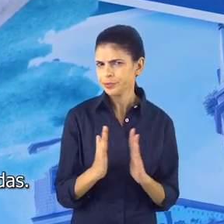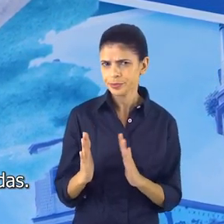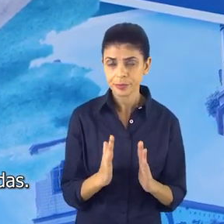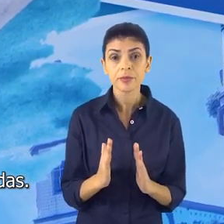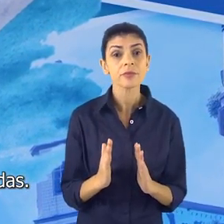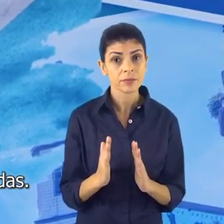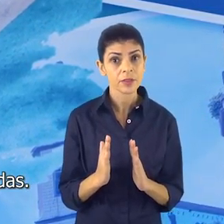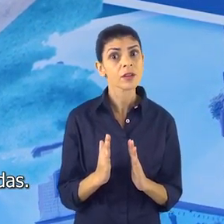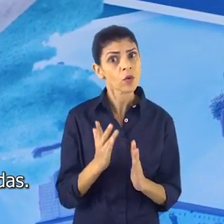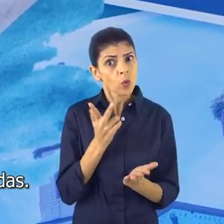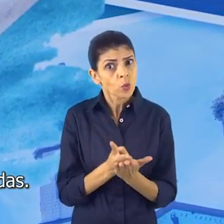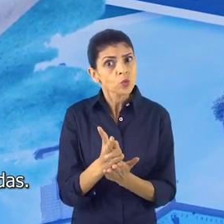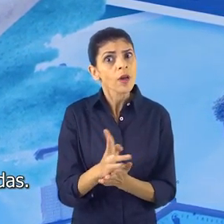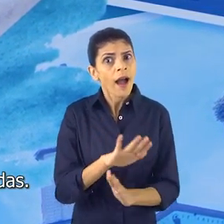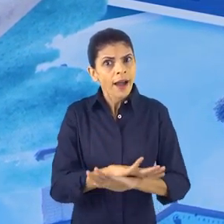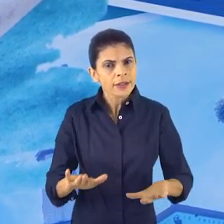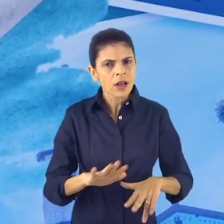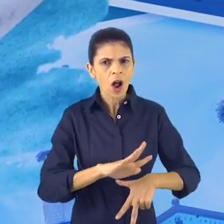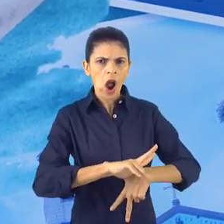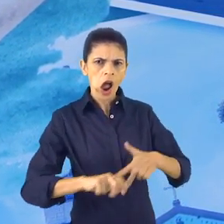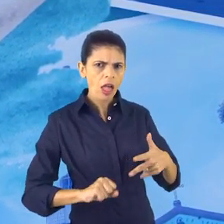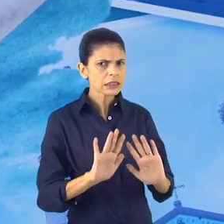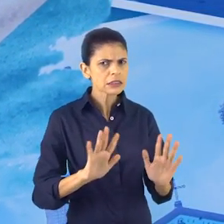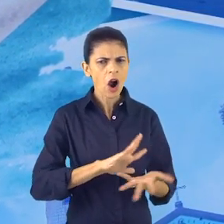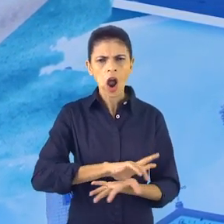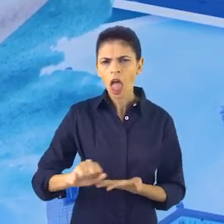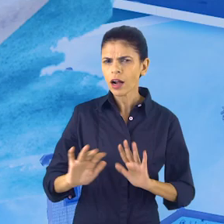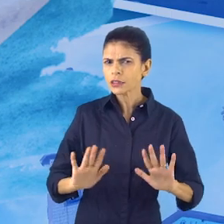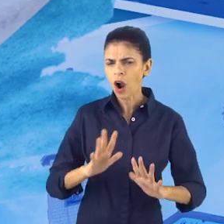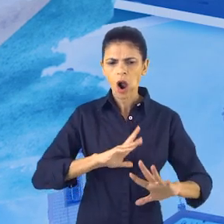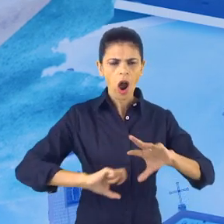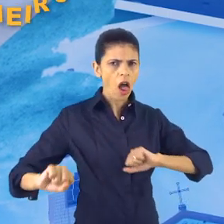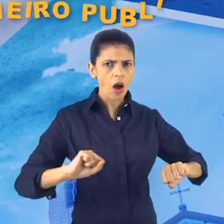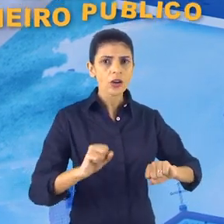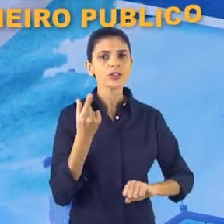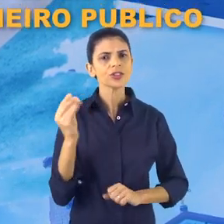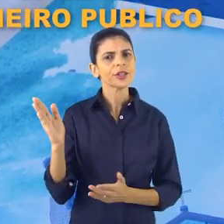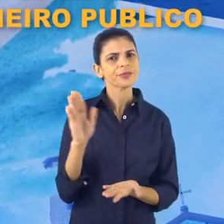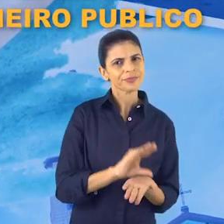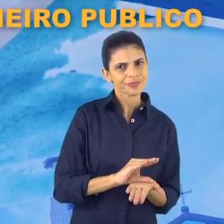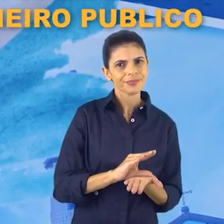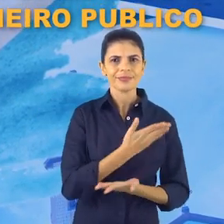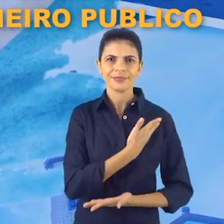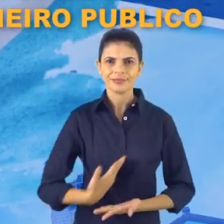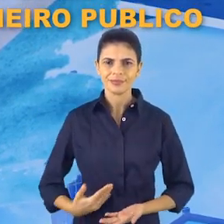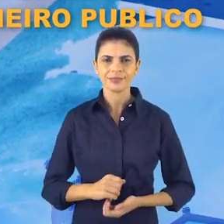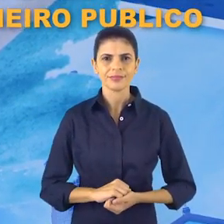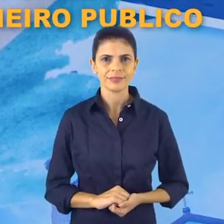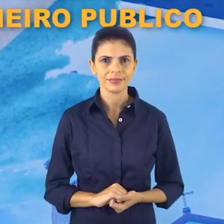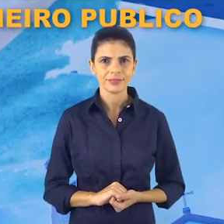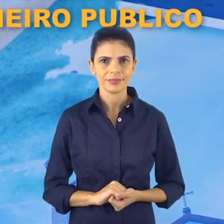quase duas décadas. Vamos nessa linha. Não roubar e não deixar roubar o dinheiro público. roubar roubar.